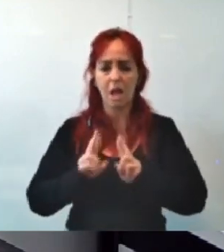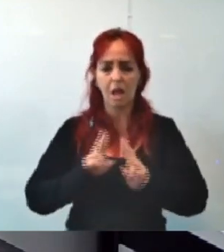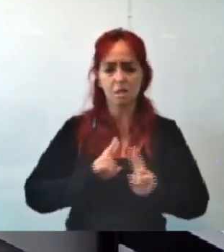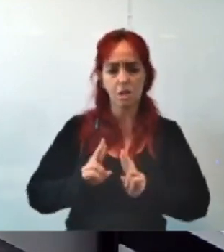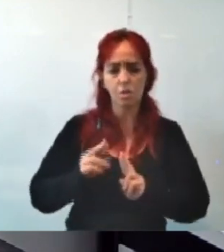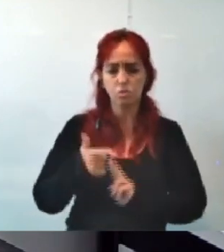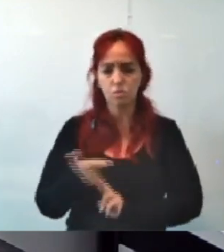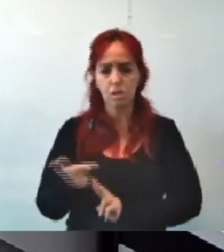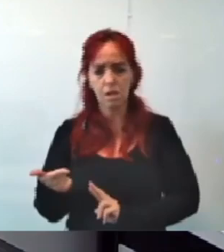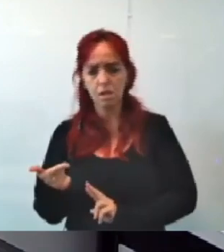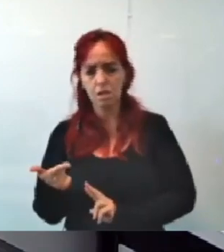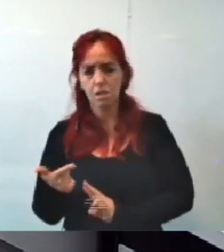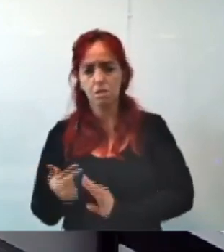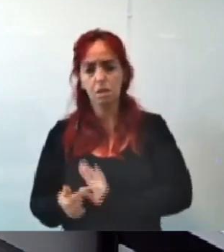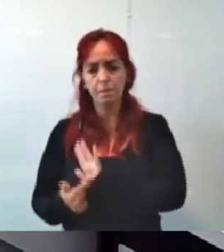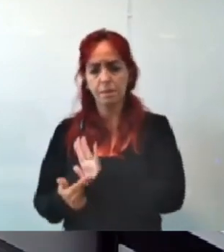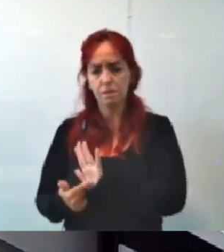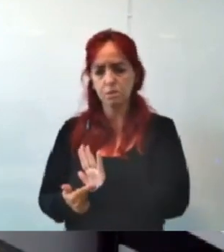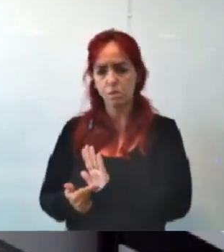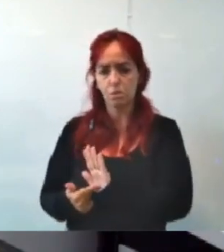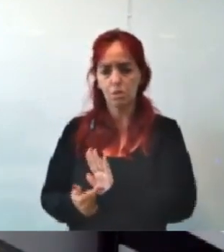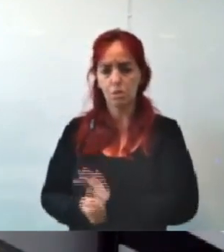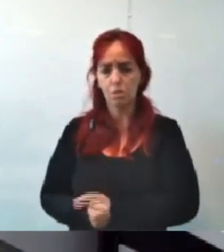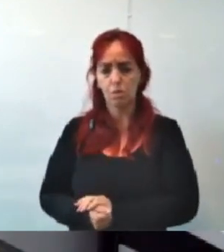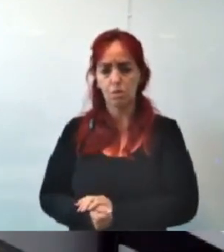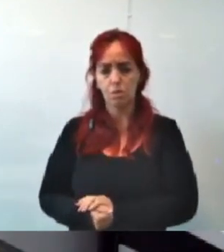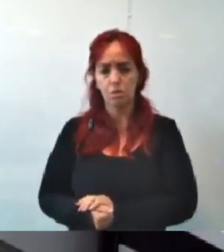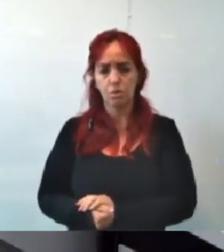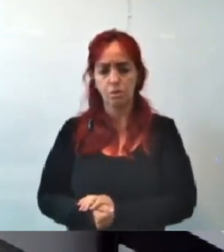chegou a apresentar o rol de entidade? Oi?